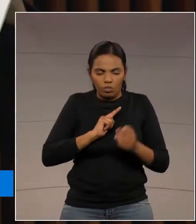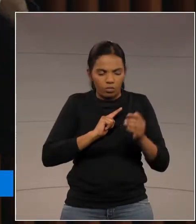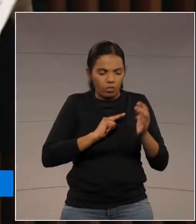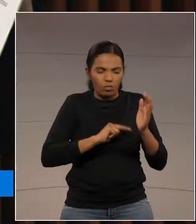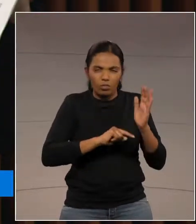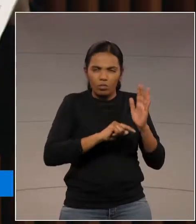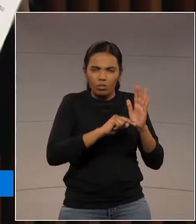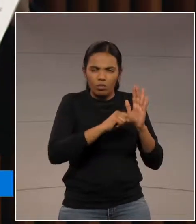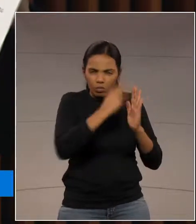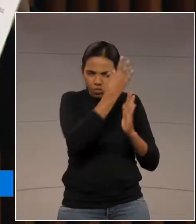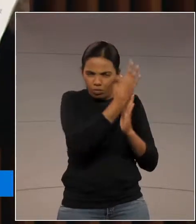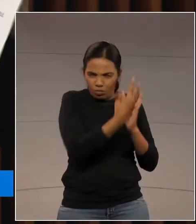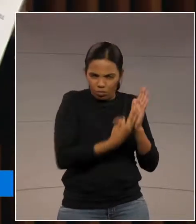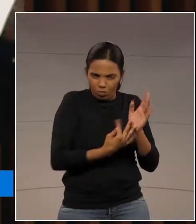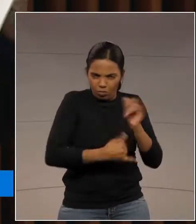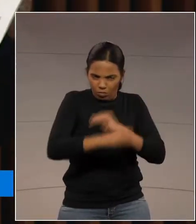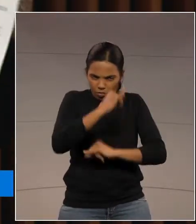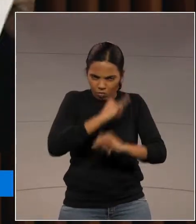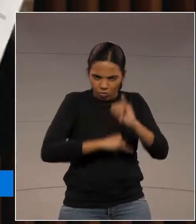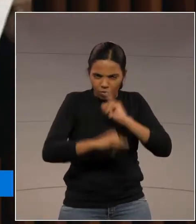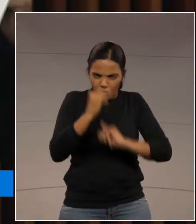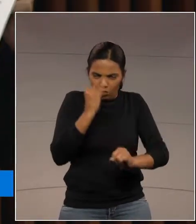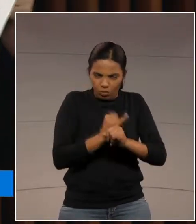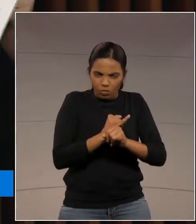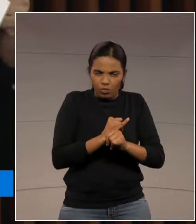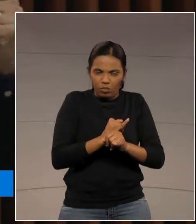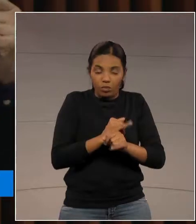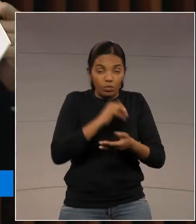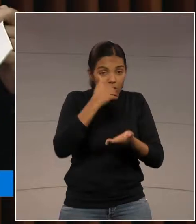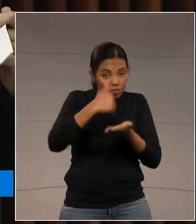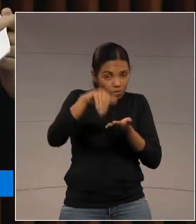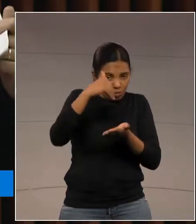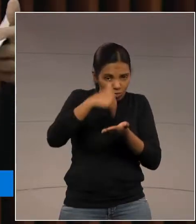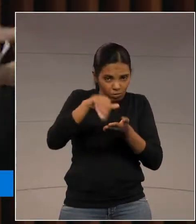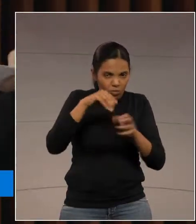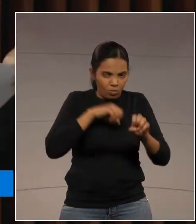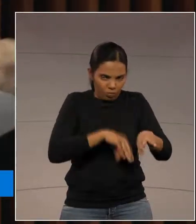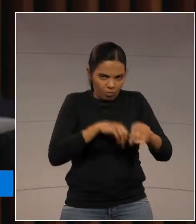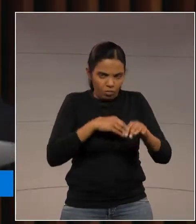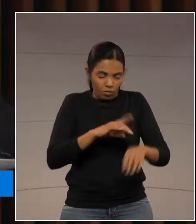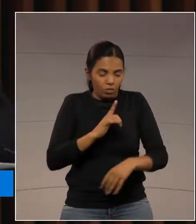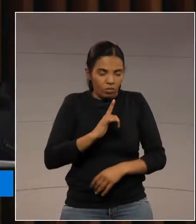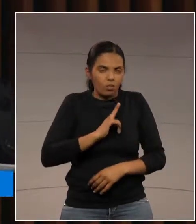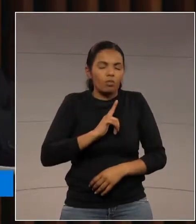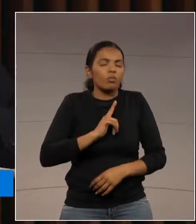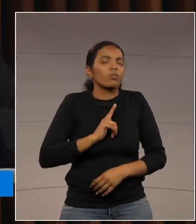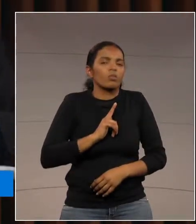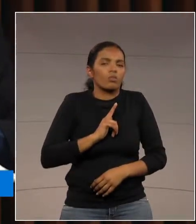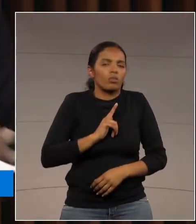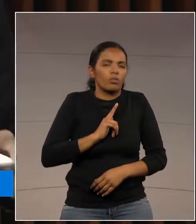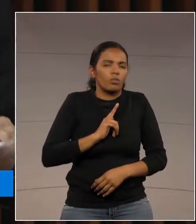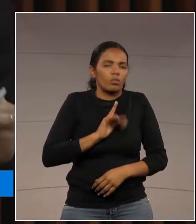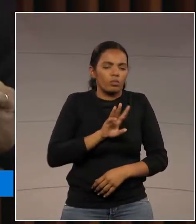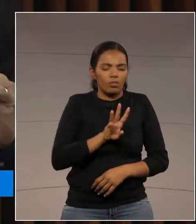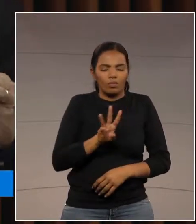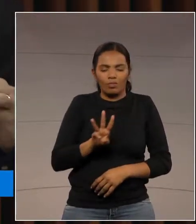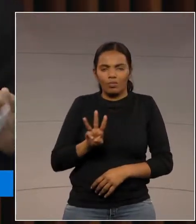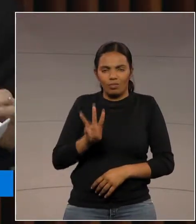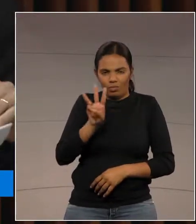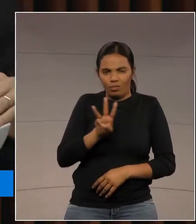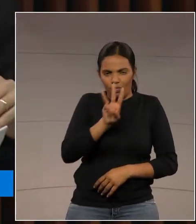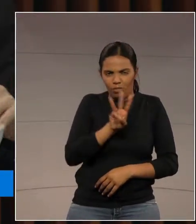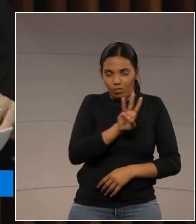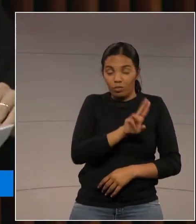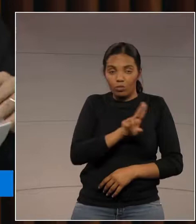internet, da SEED, nós temos um módulo chamado